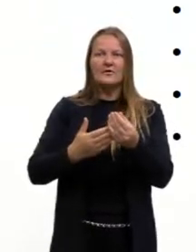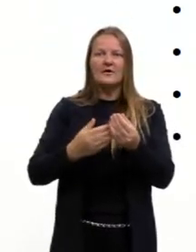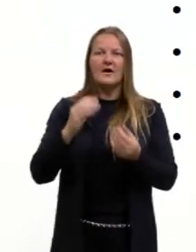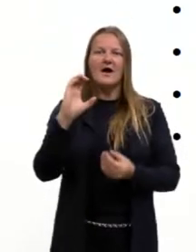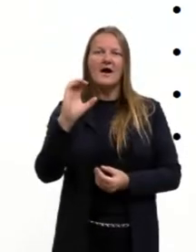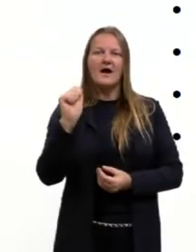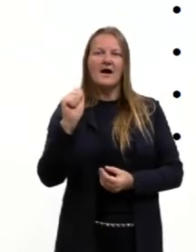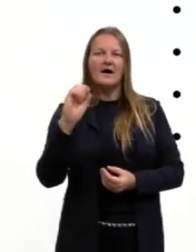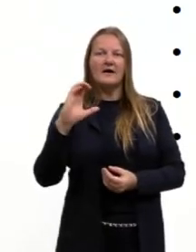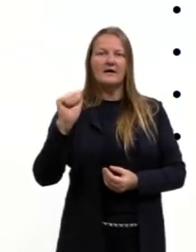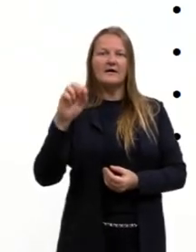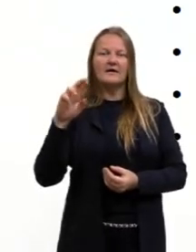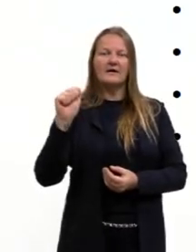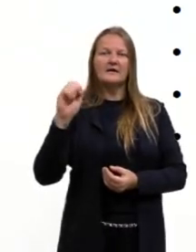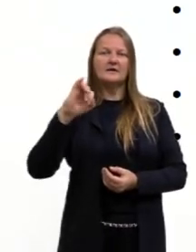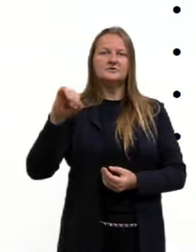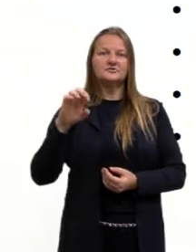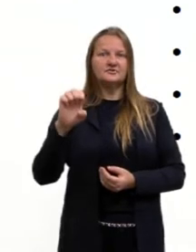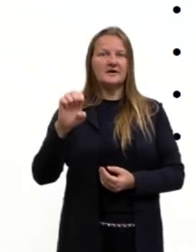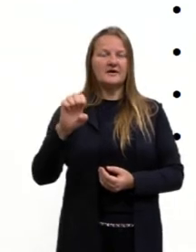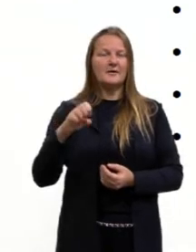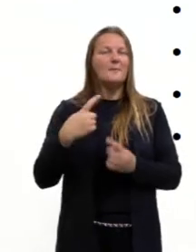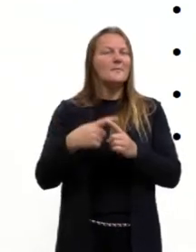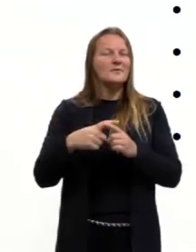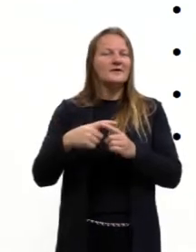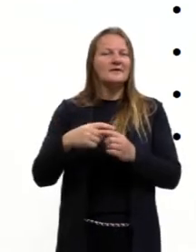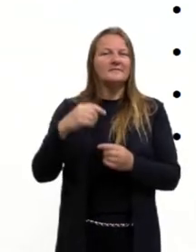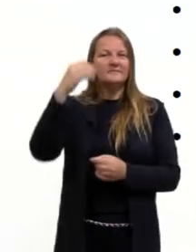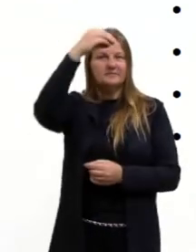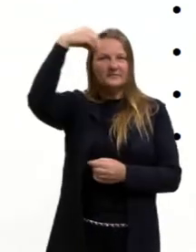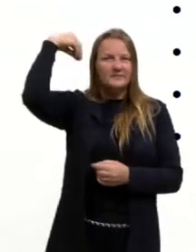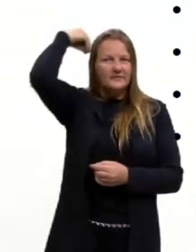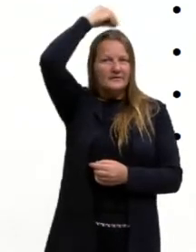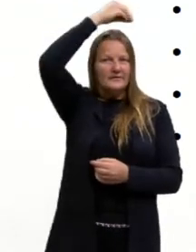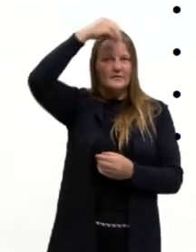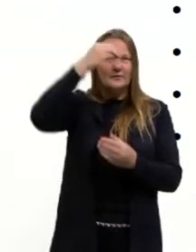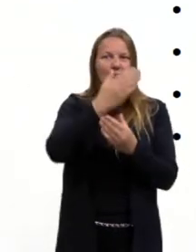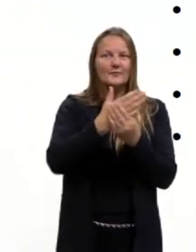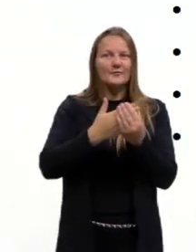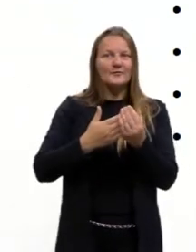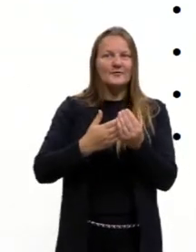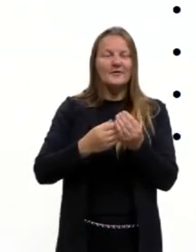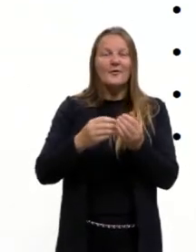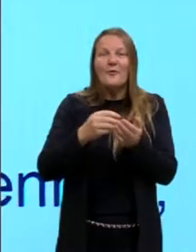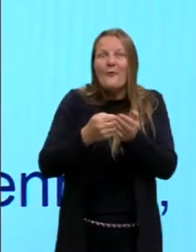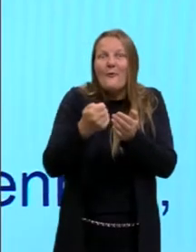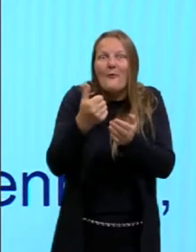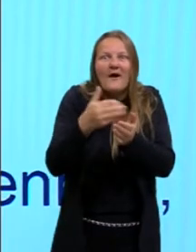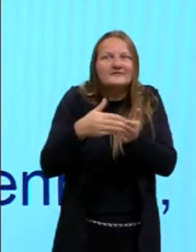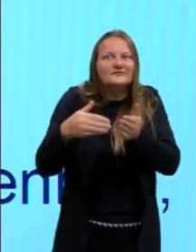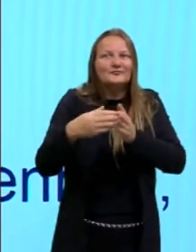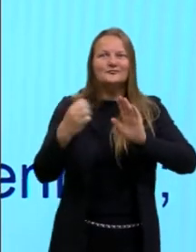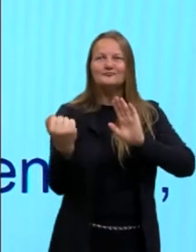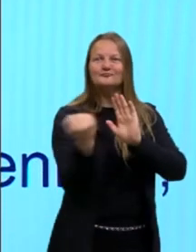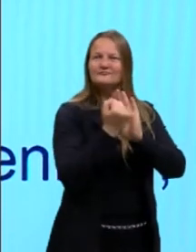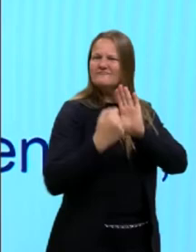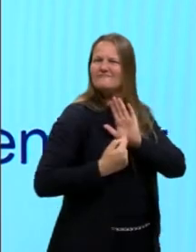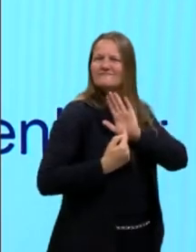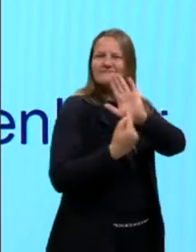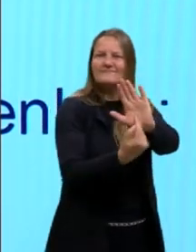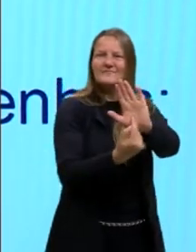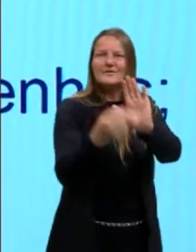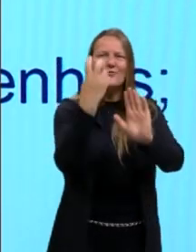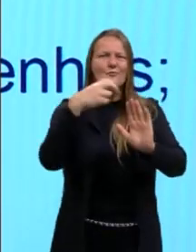cultura afro-brasileira? Eu acho muito interessante que o Acarajé, ele demonstra quase tudo isso aqui da cultura.